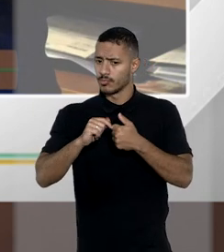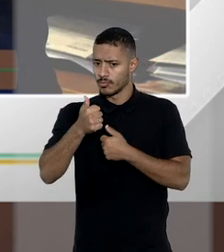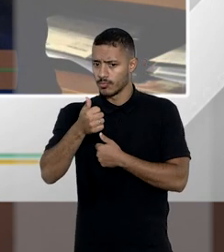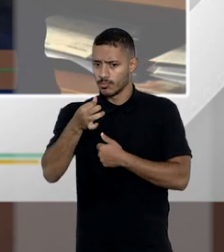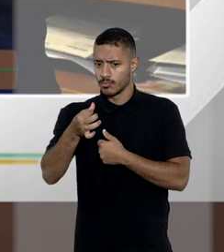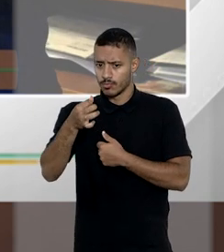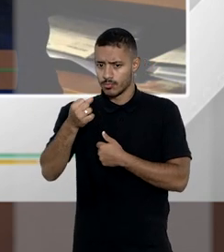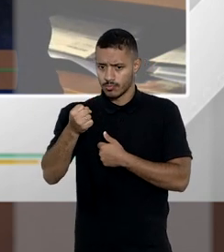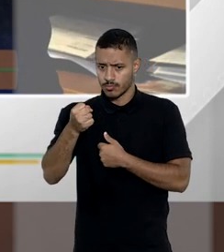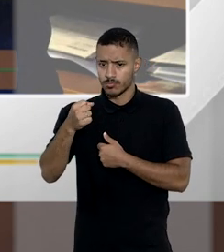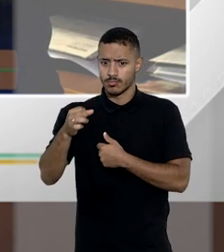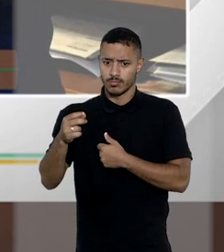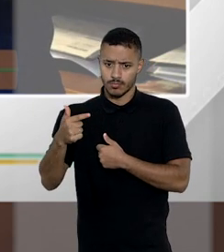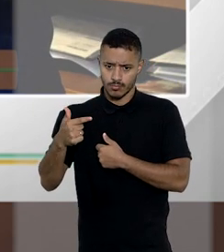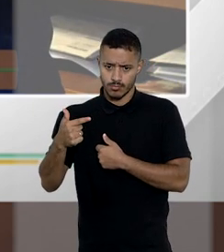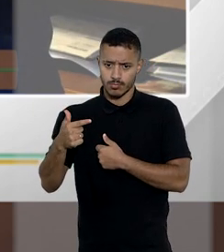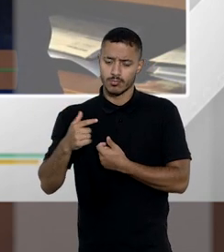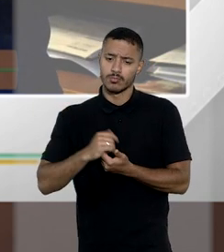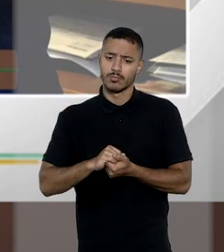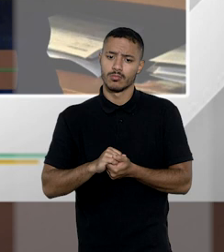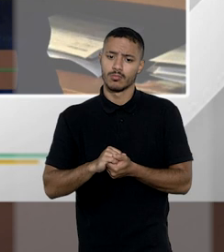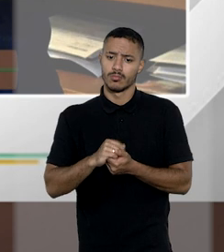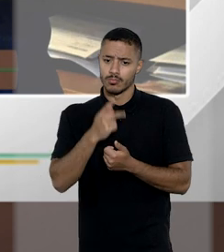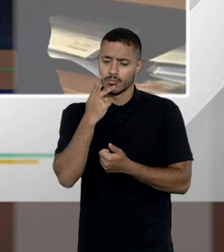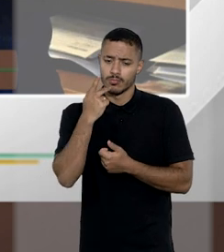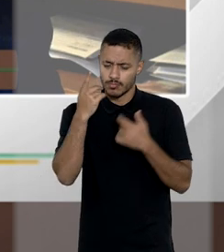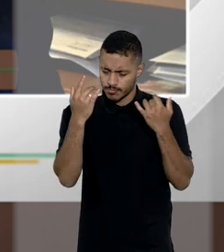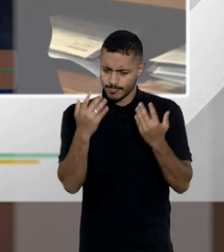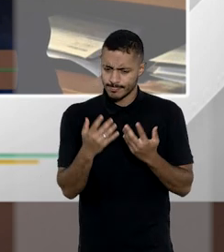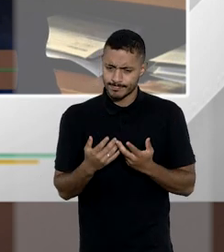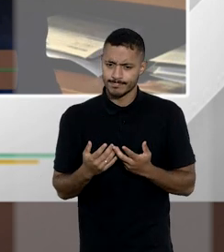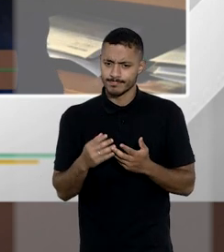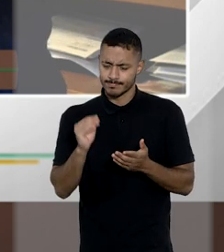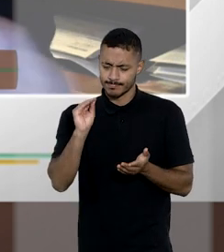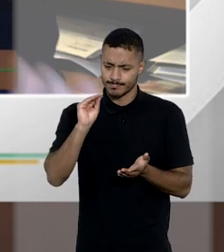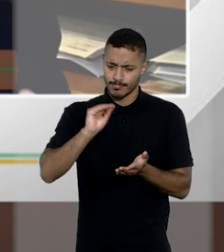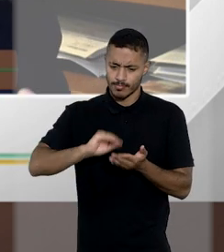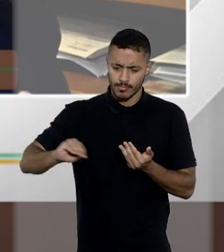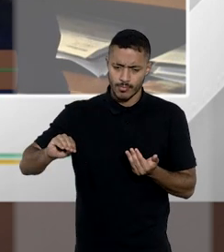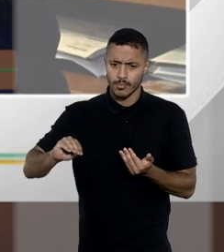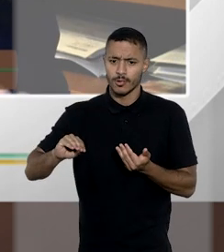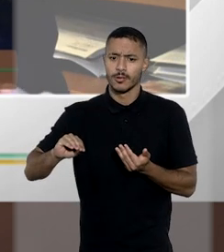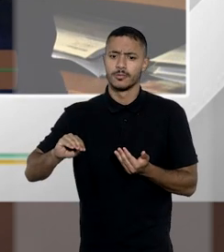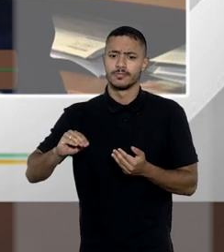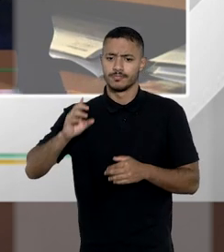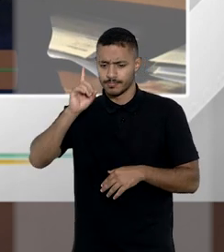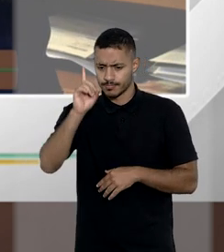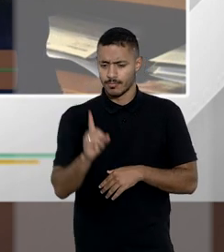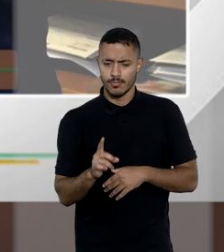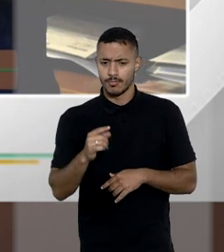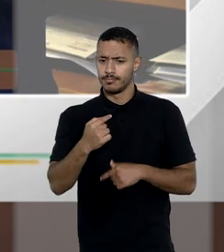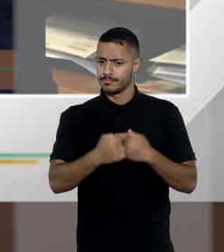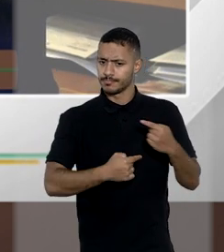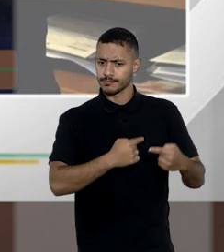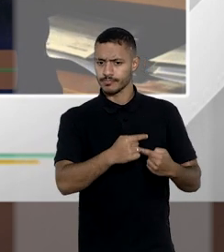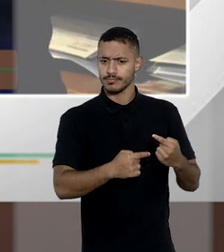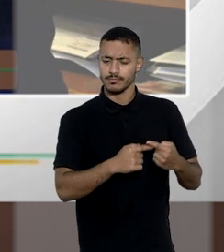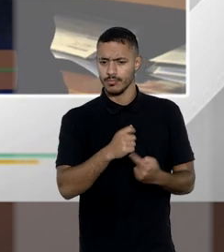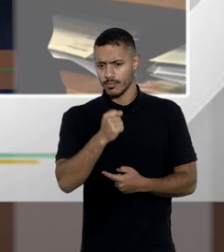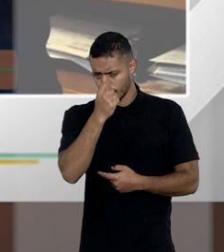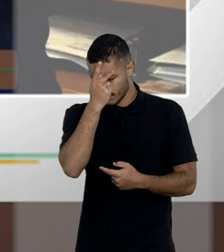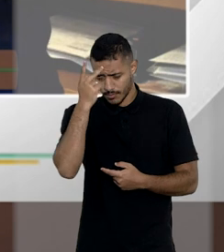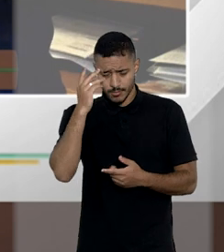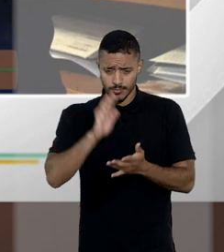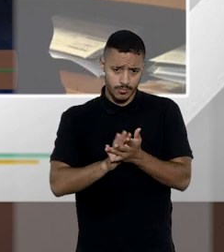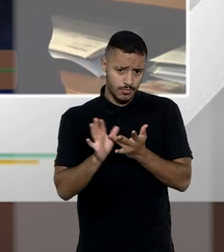1829 parágrafo primeiro falo aqui no código civil expressamente exclui do direito sucessório concorrente